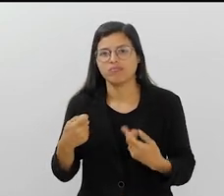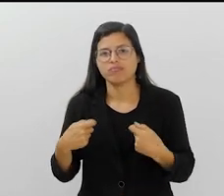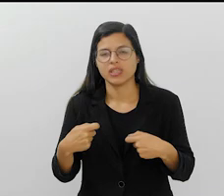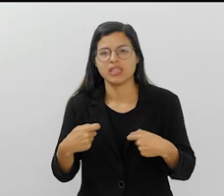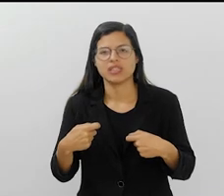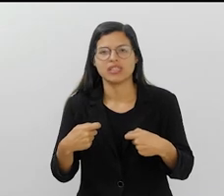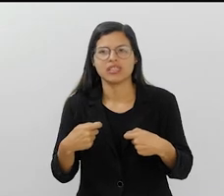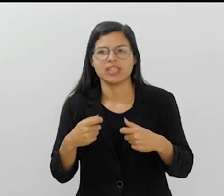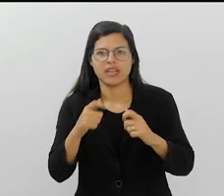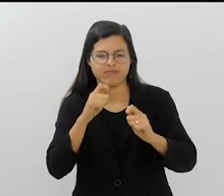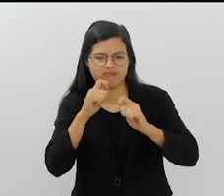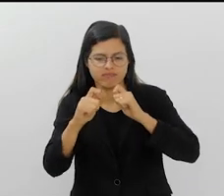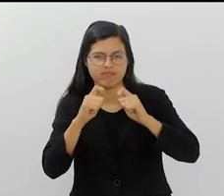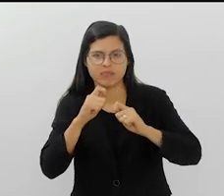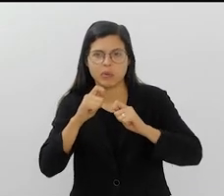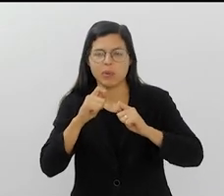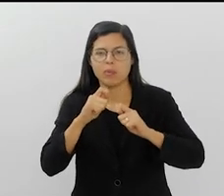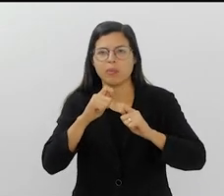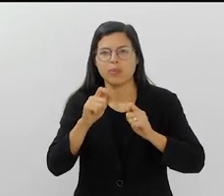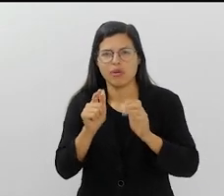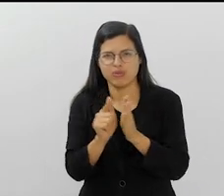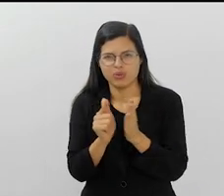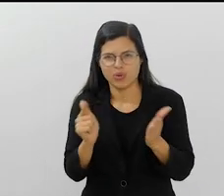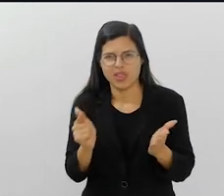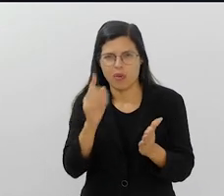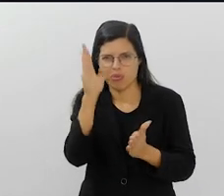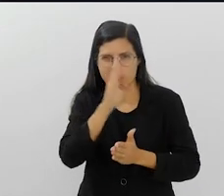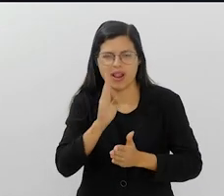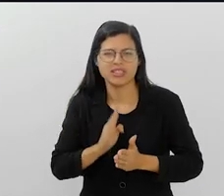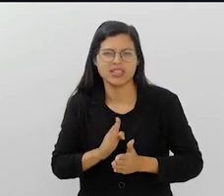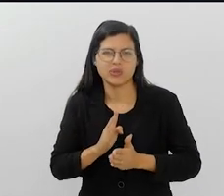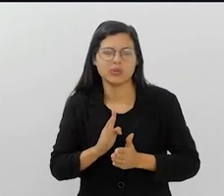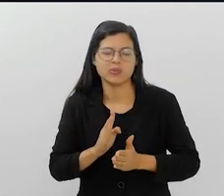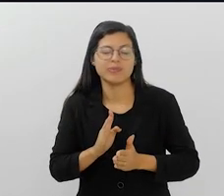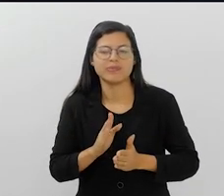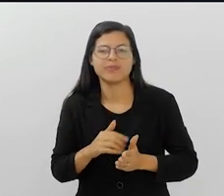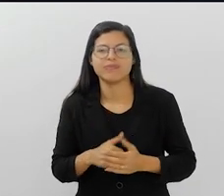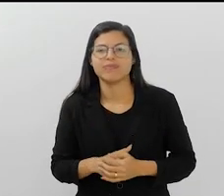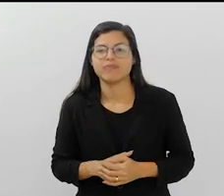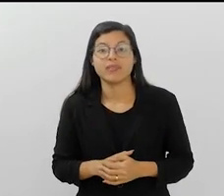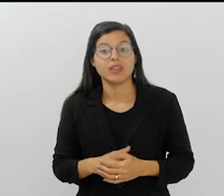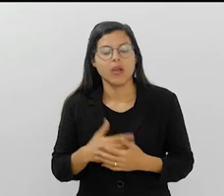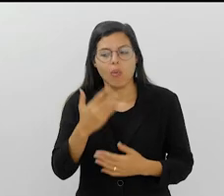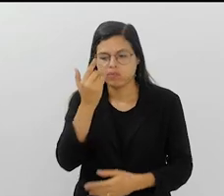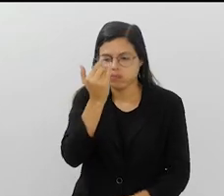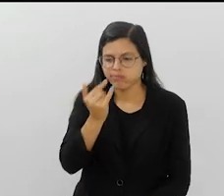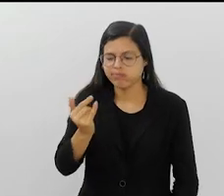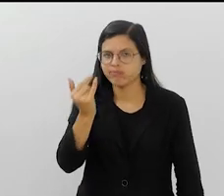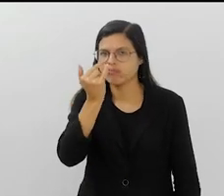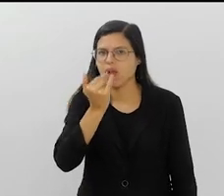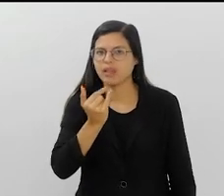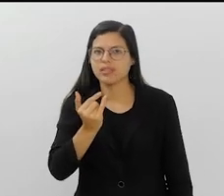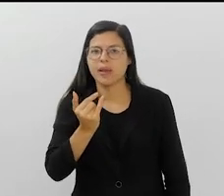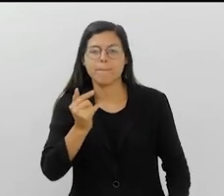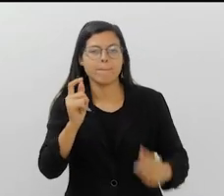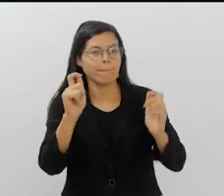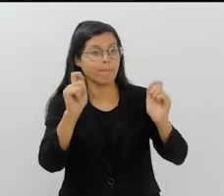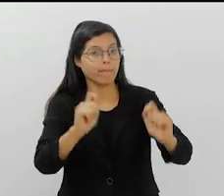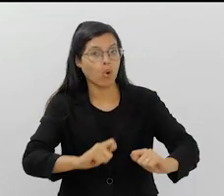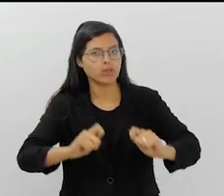pelo Jornal do Brasil, pelo finado Jornal do Brasil. E aí me encantei pelas